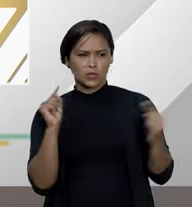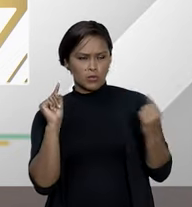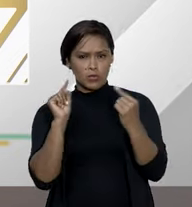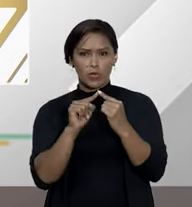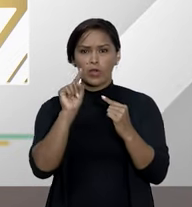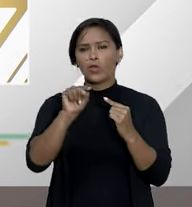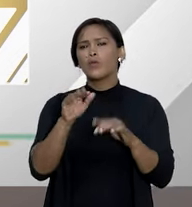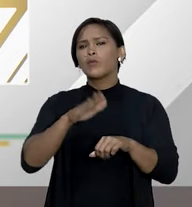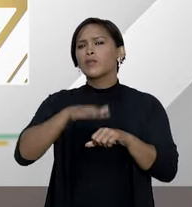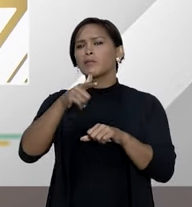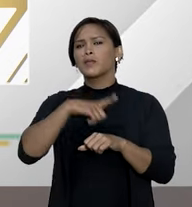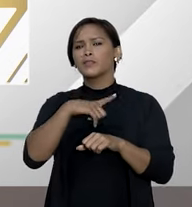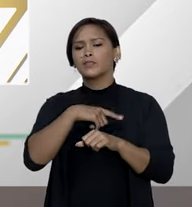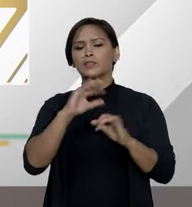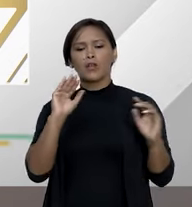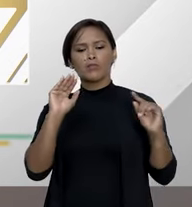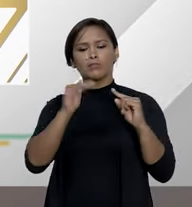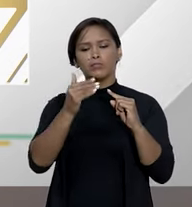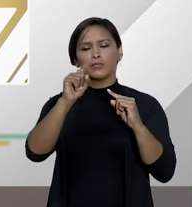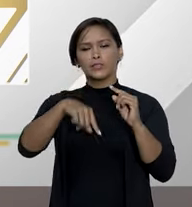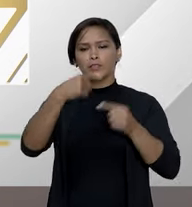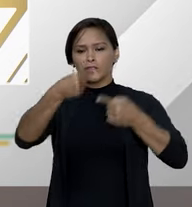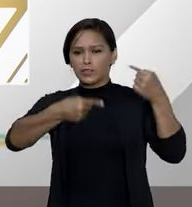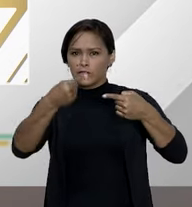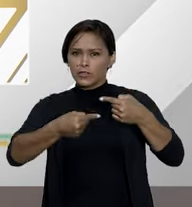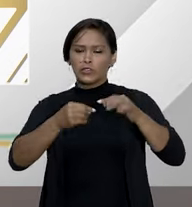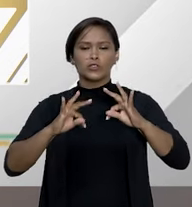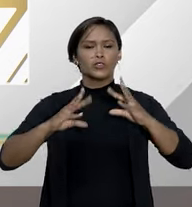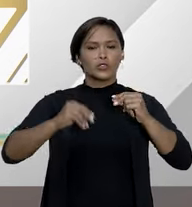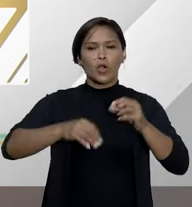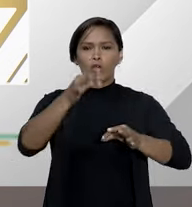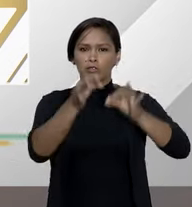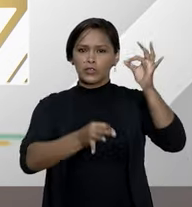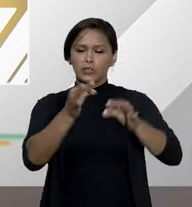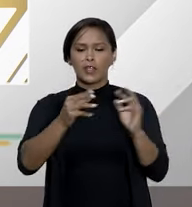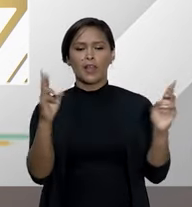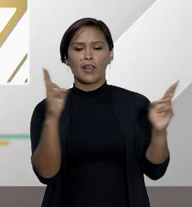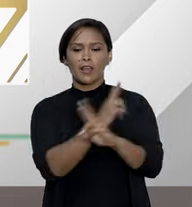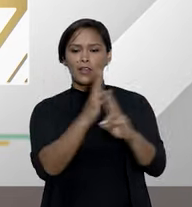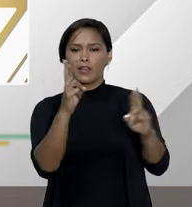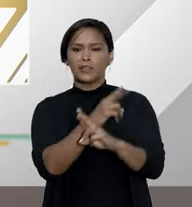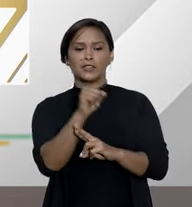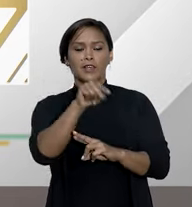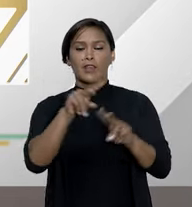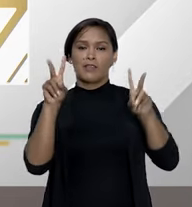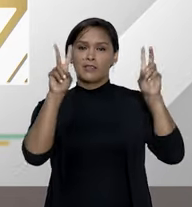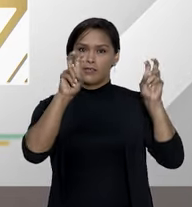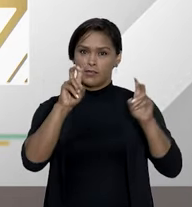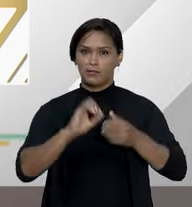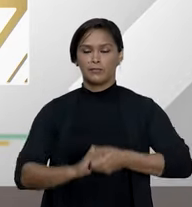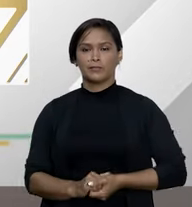o que mais tem sido alvo de discussões nas demandas judiciais relacionadas a essa questão